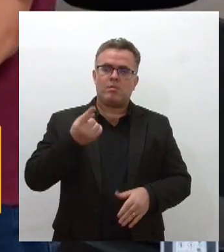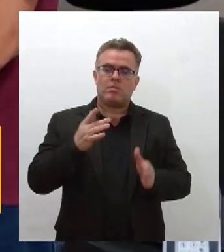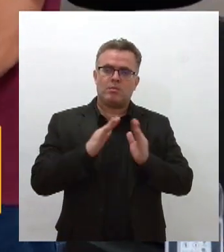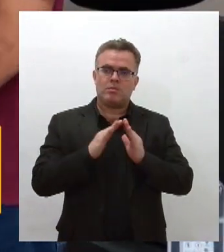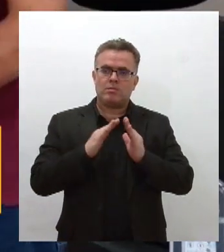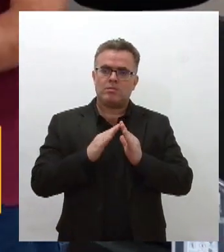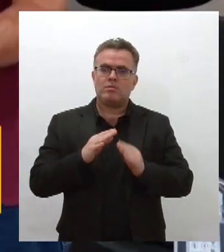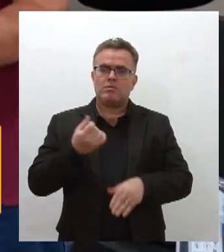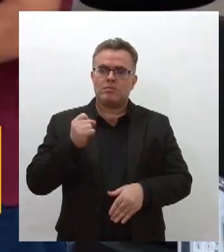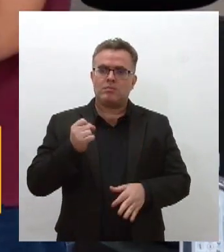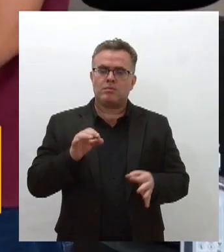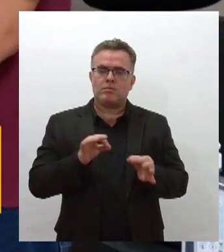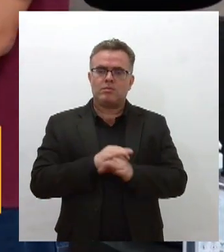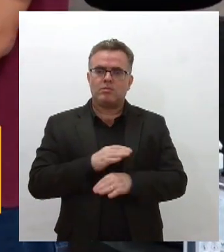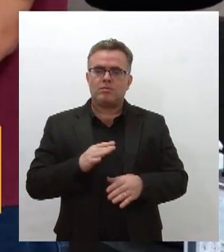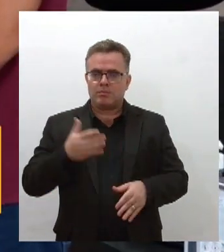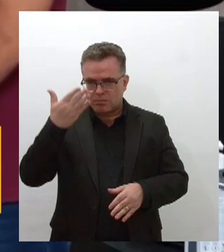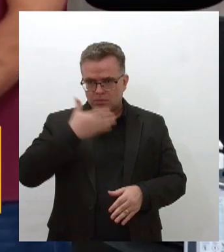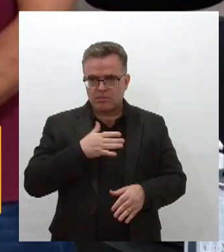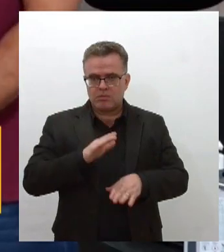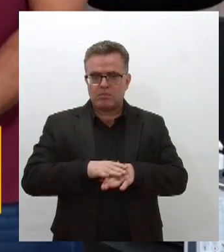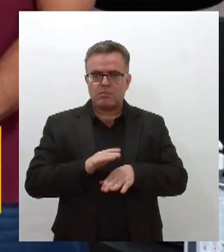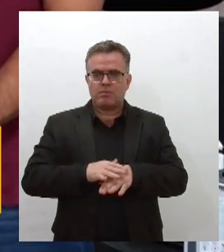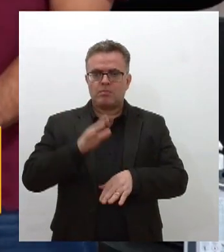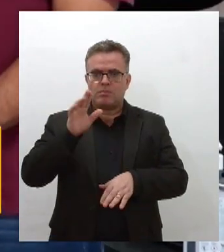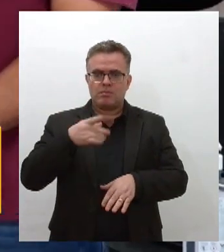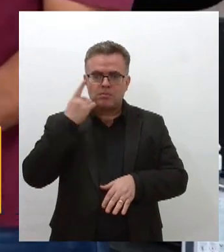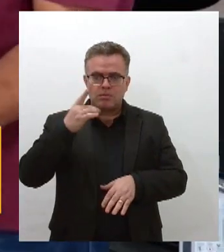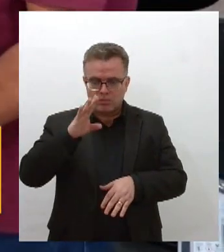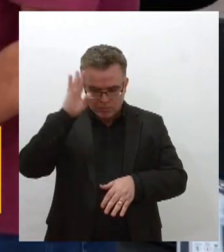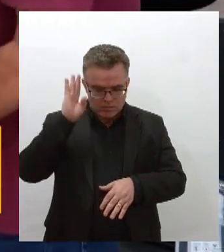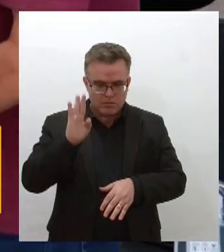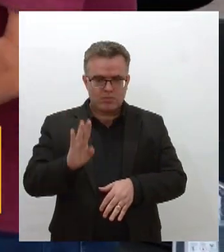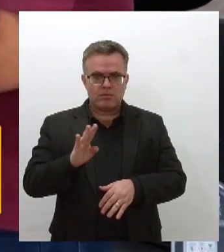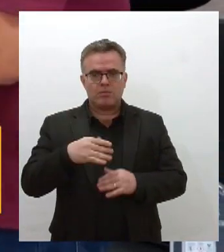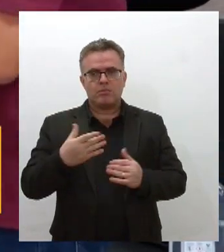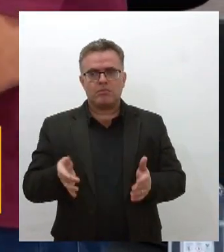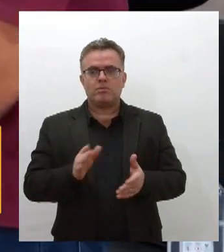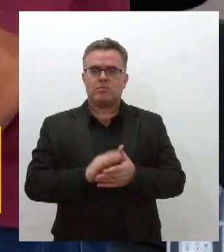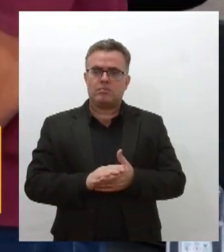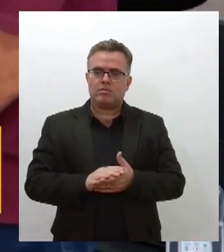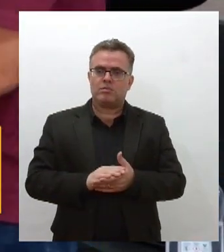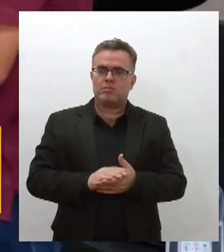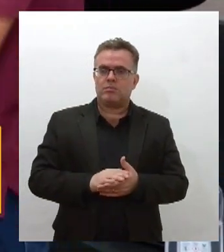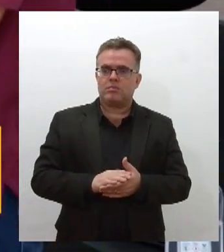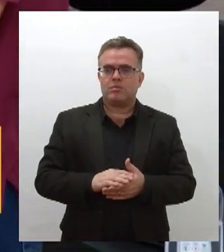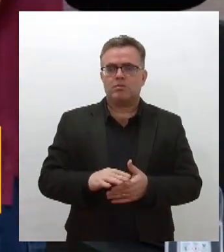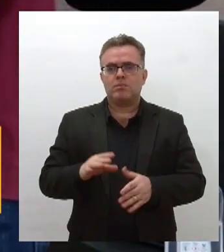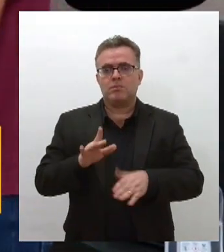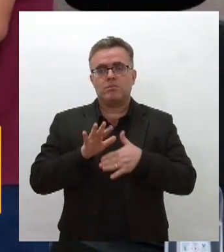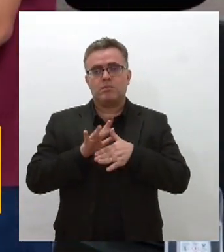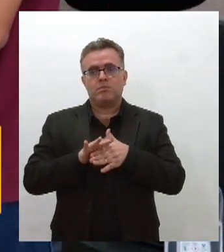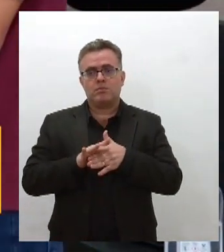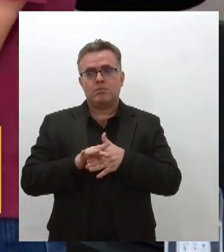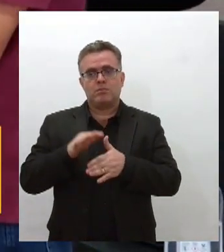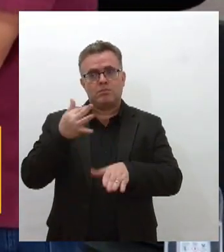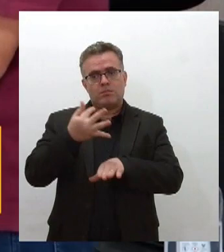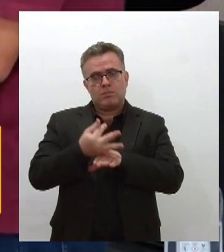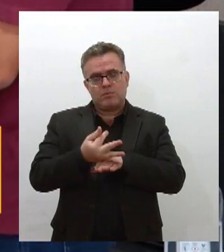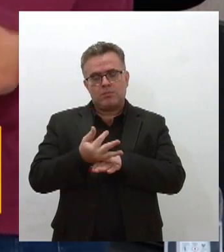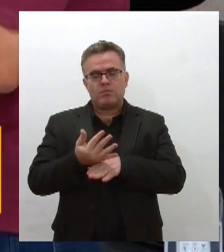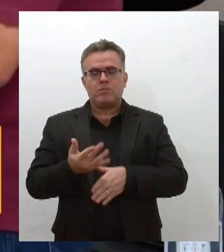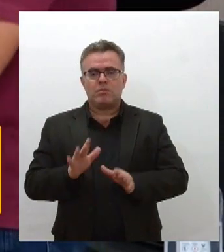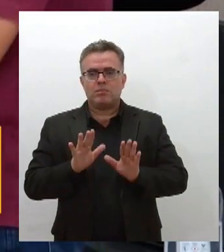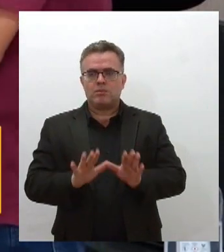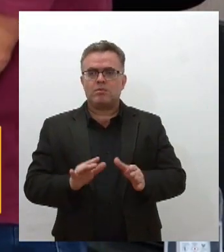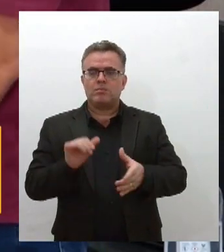resultado de propositura de autoria do deputado Irã Barbosa do PSOL O parlamentar não participou da cerimônia por questões de saúde mas o